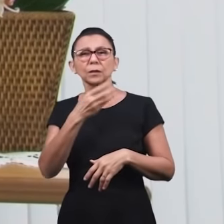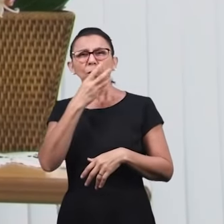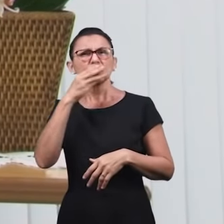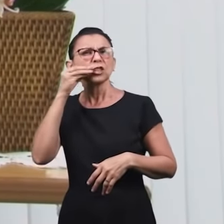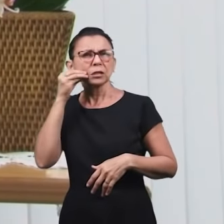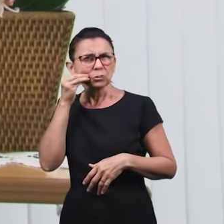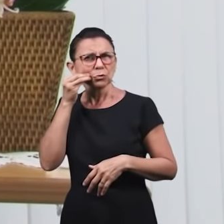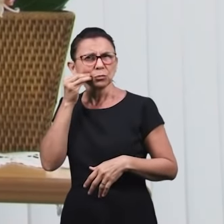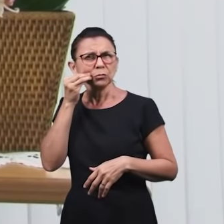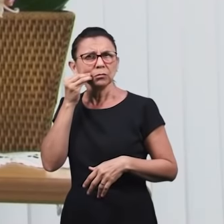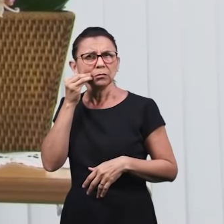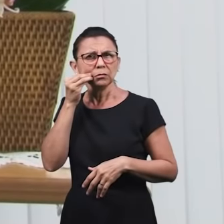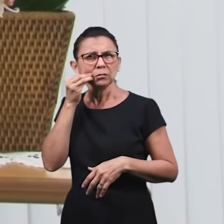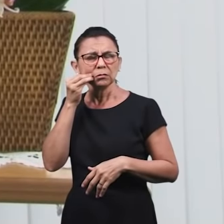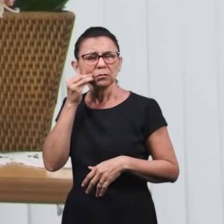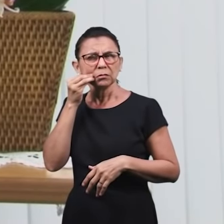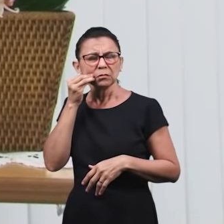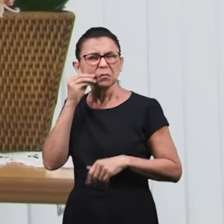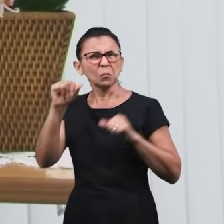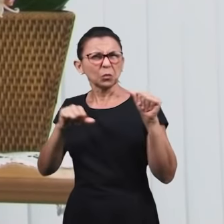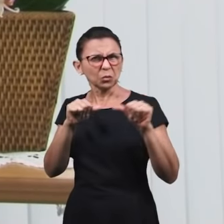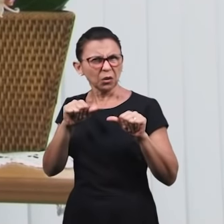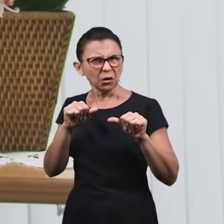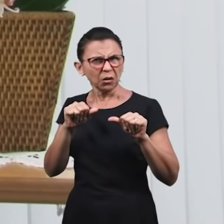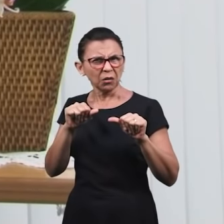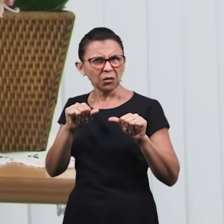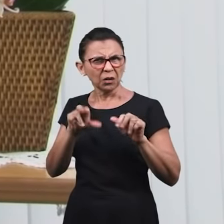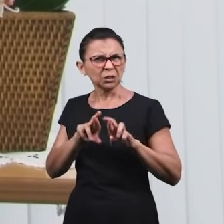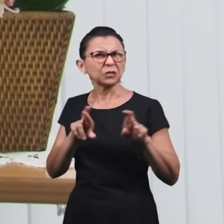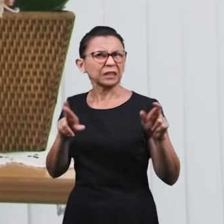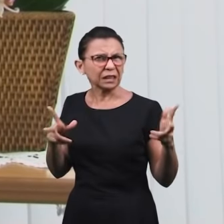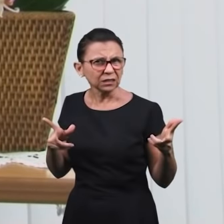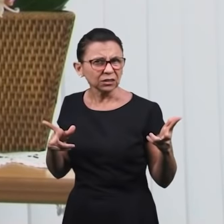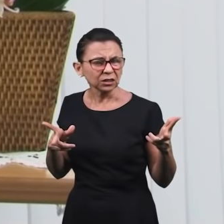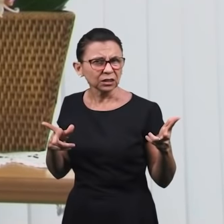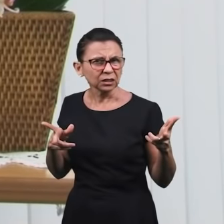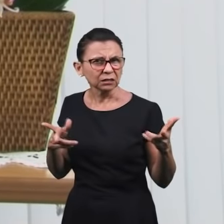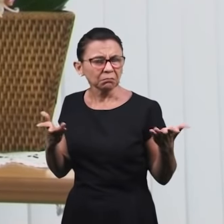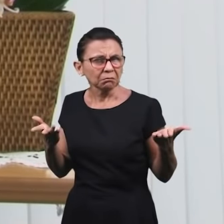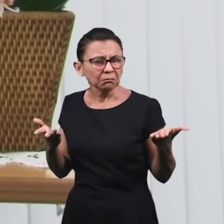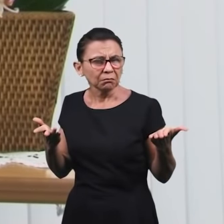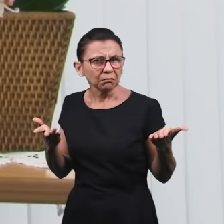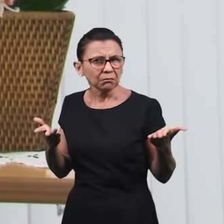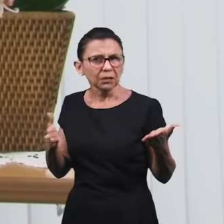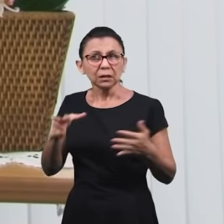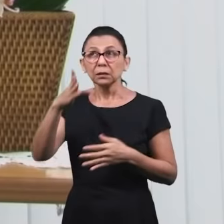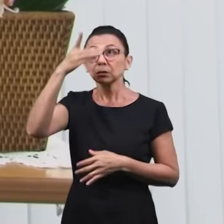Jejuma, a consagração que a igreja faz, é diferente? Não é bem assim?